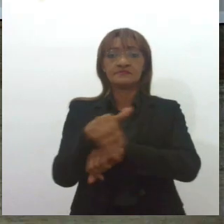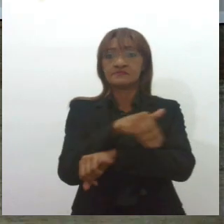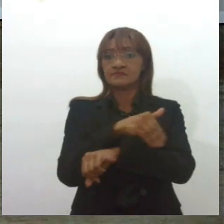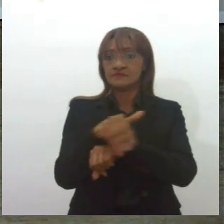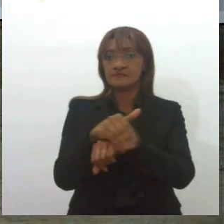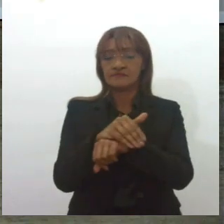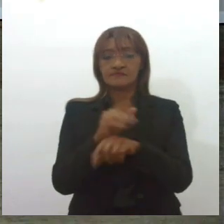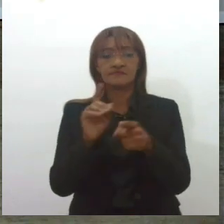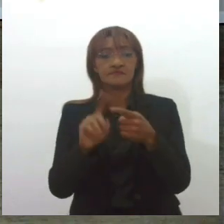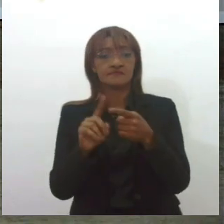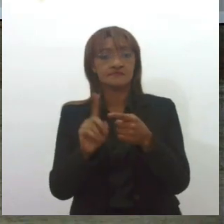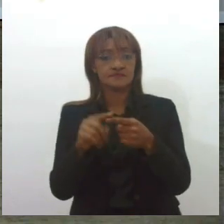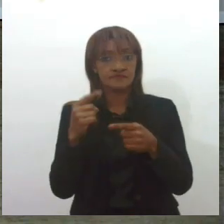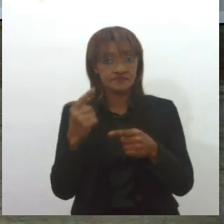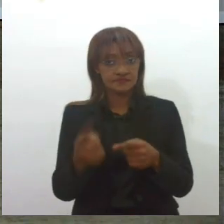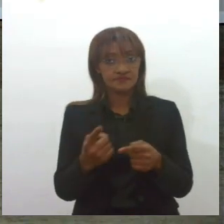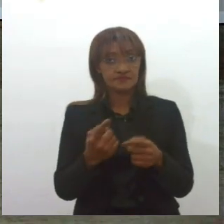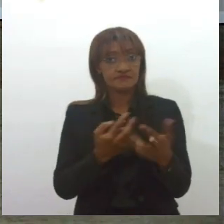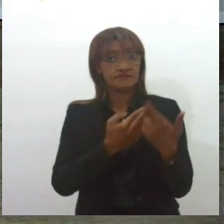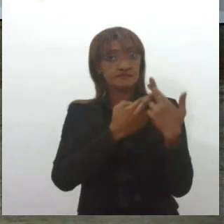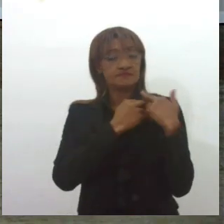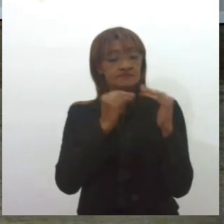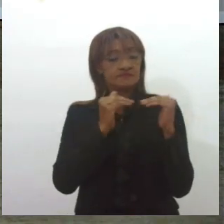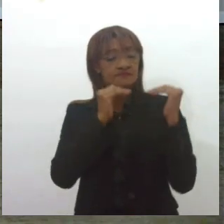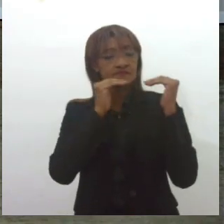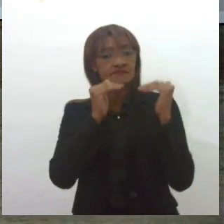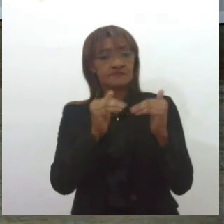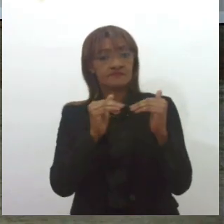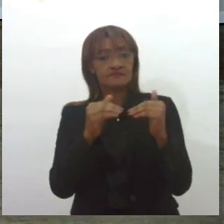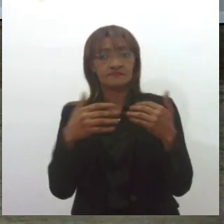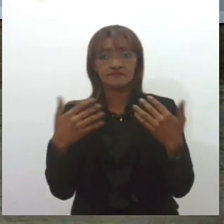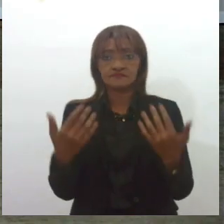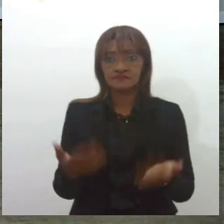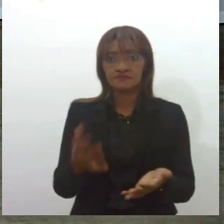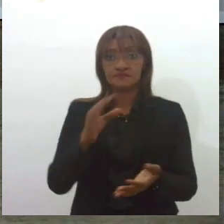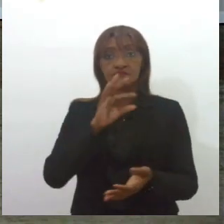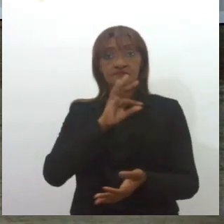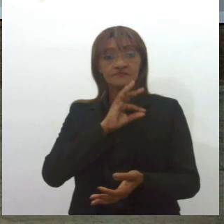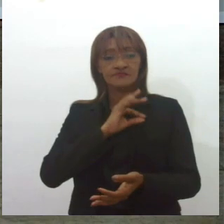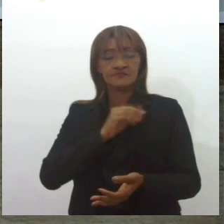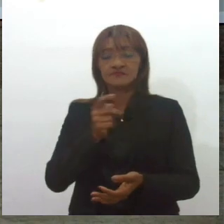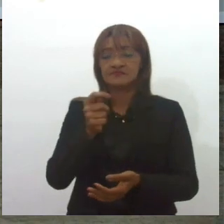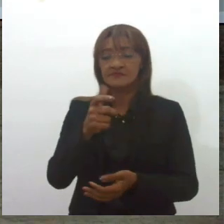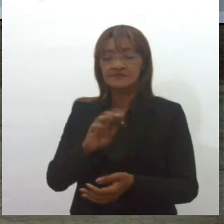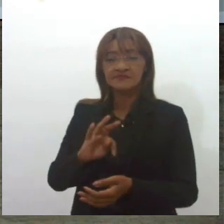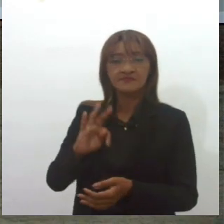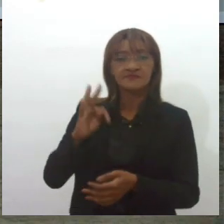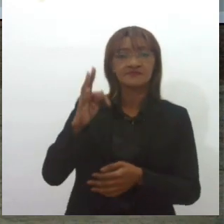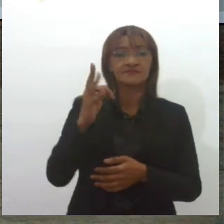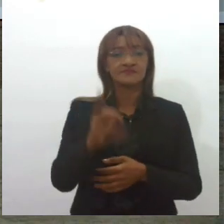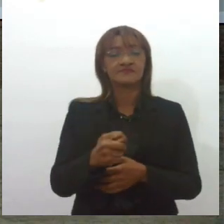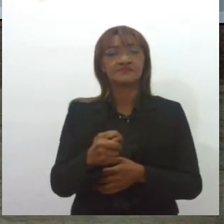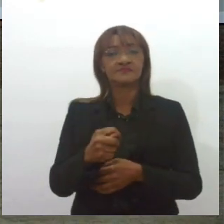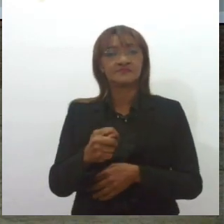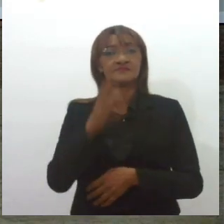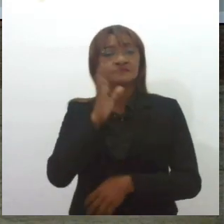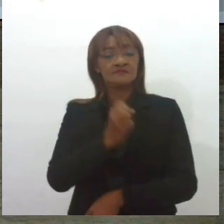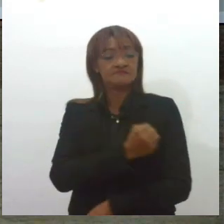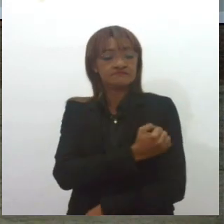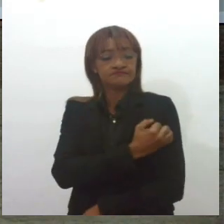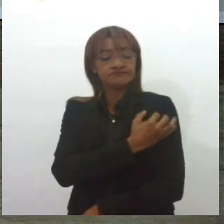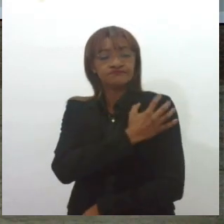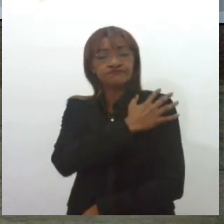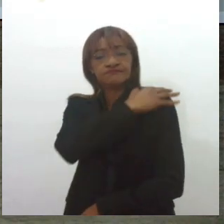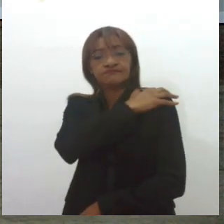em cargos de comando. E na carreira militar elas estão em quase todas as patentes e graduações